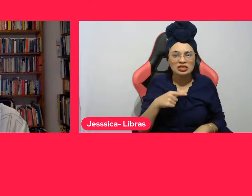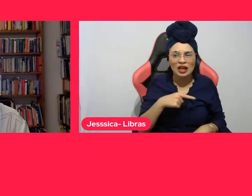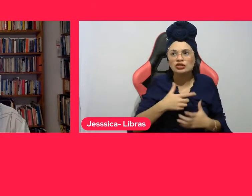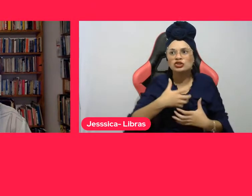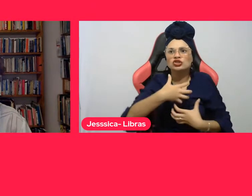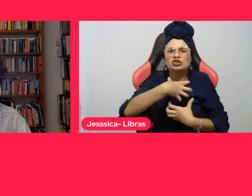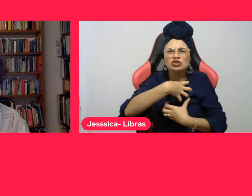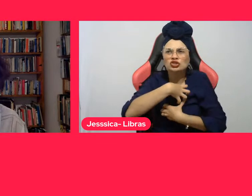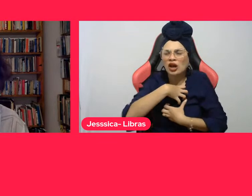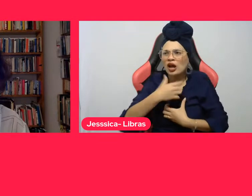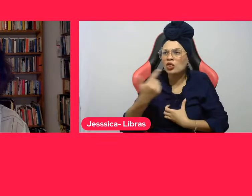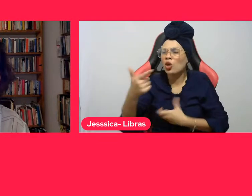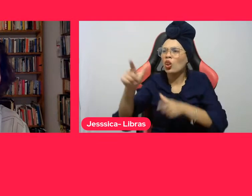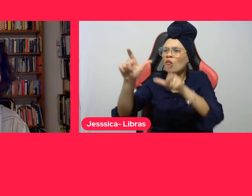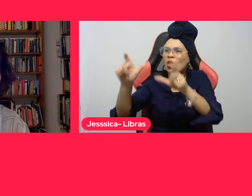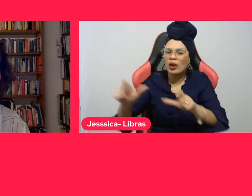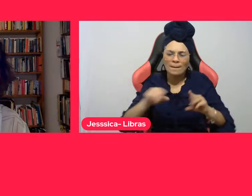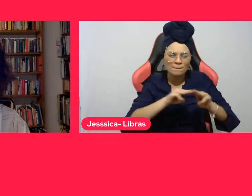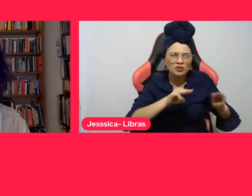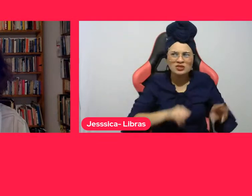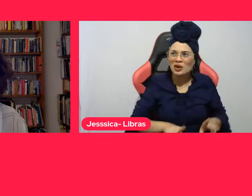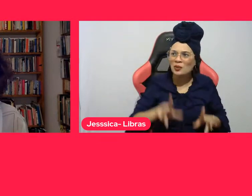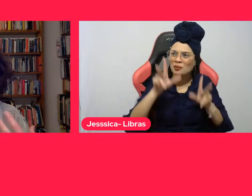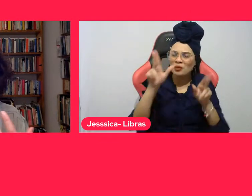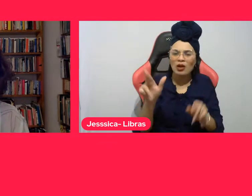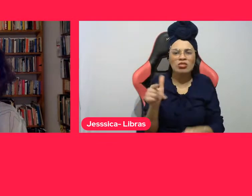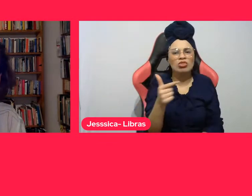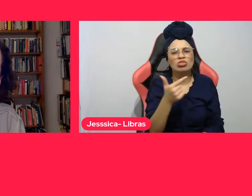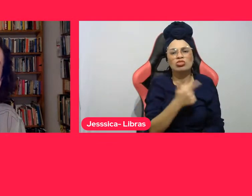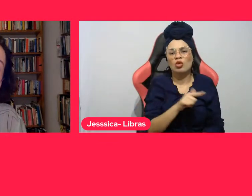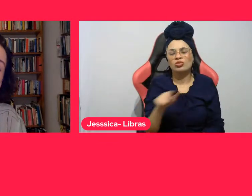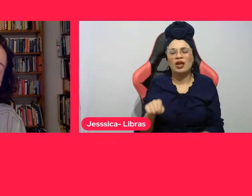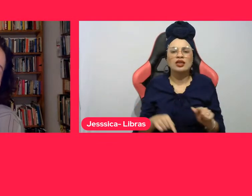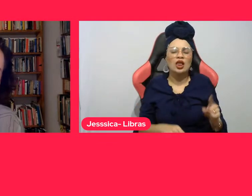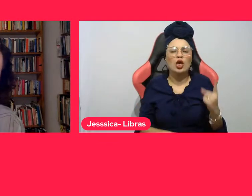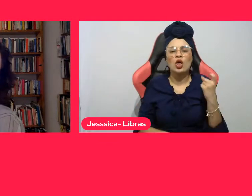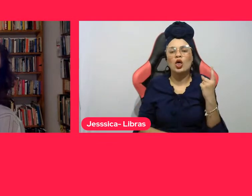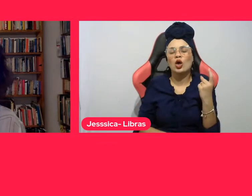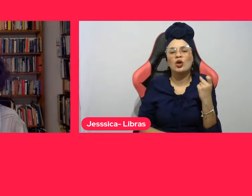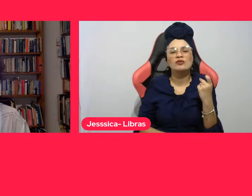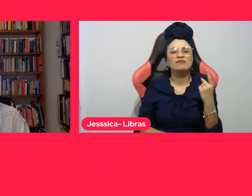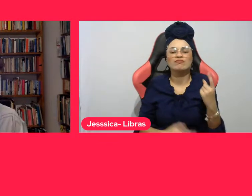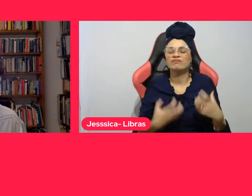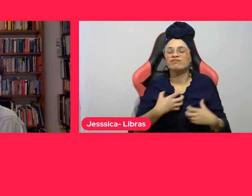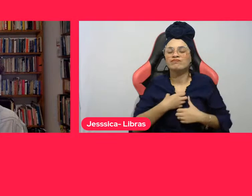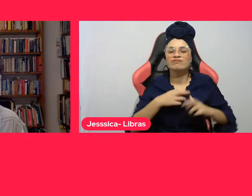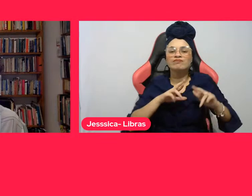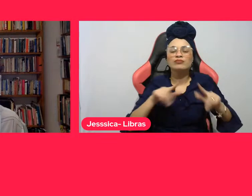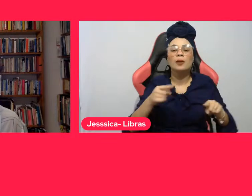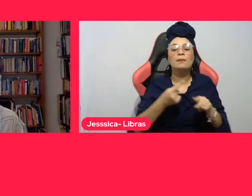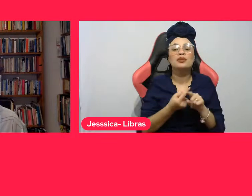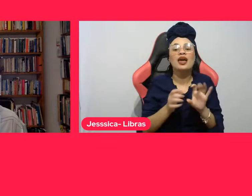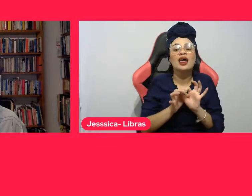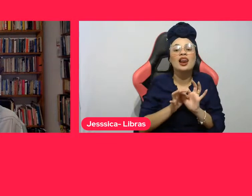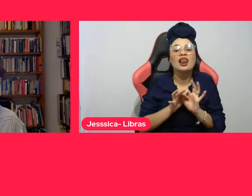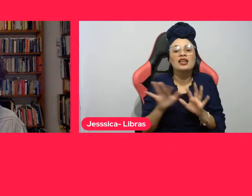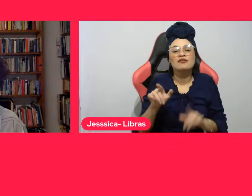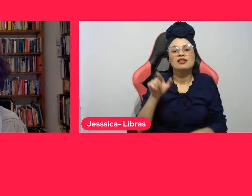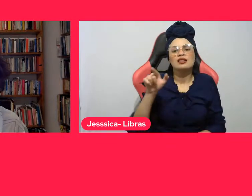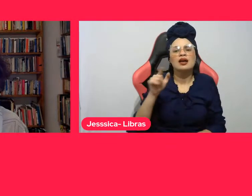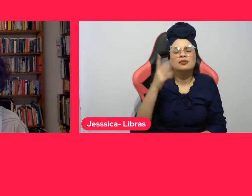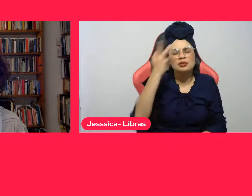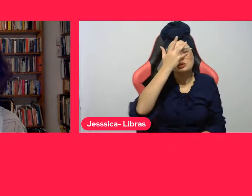linguagens e recursos muito variados, eles podem nos ajudar a olhar para a nossa grande diversidade cultural,